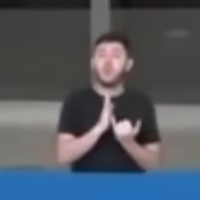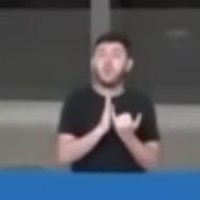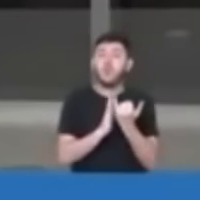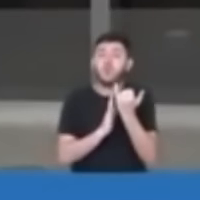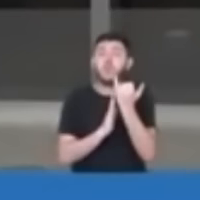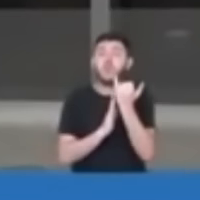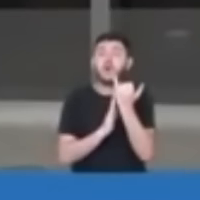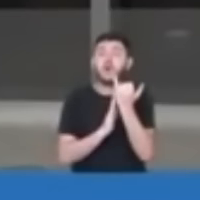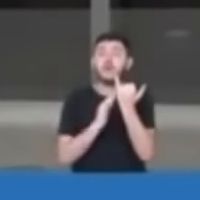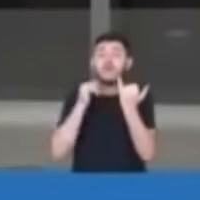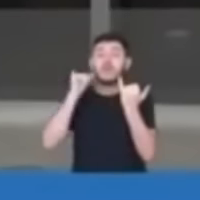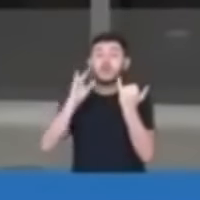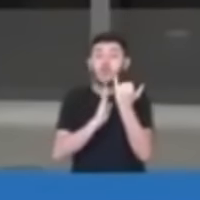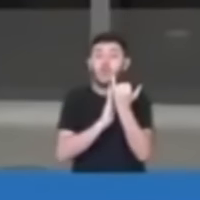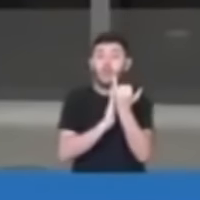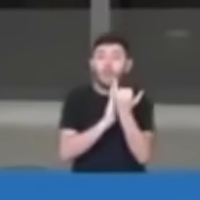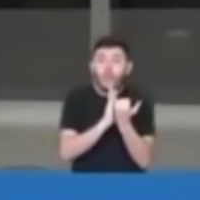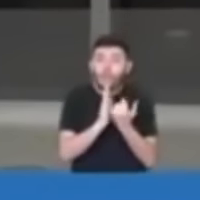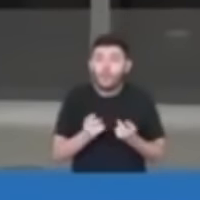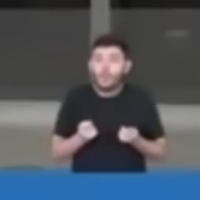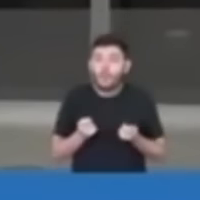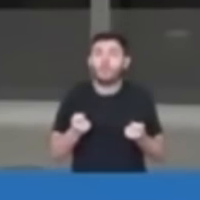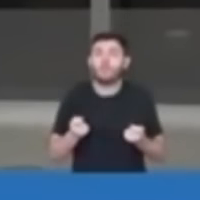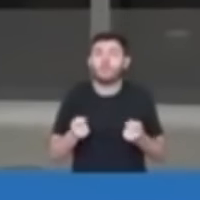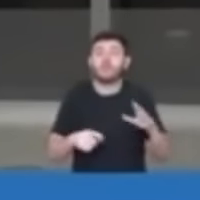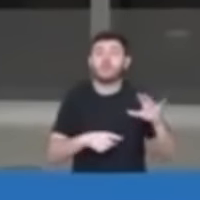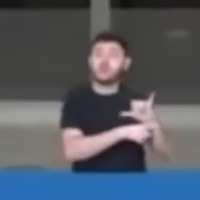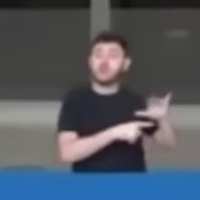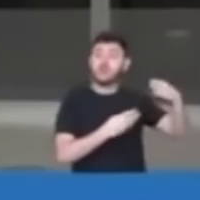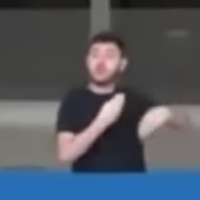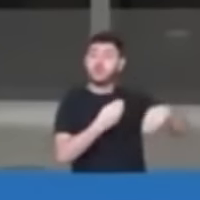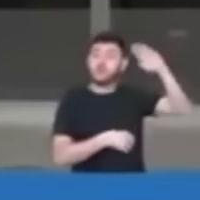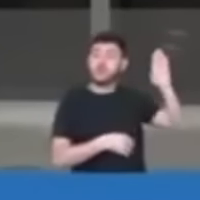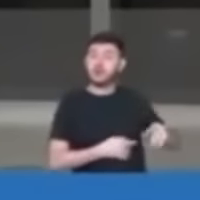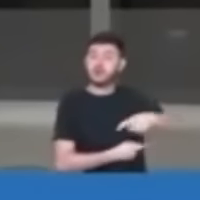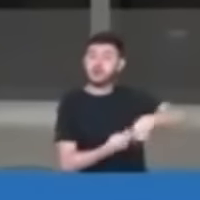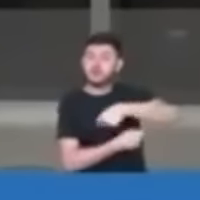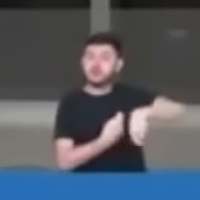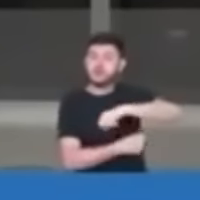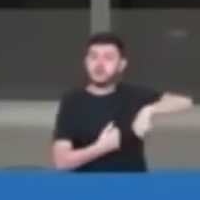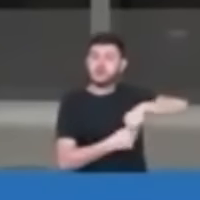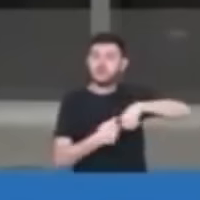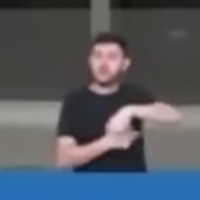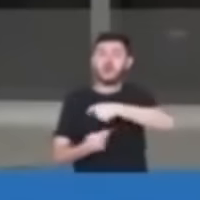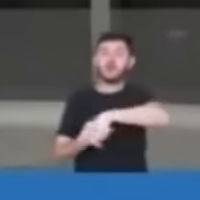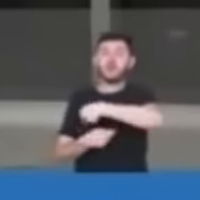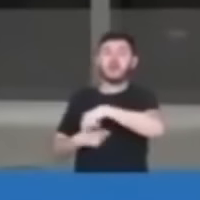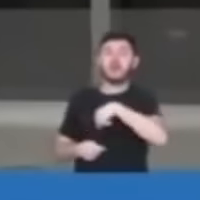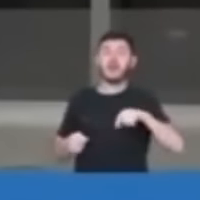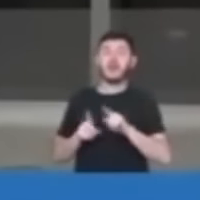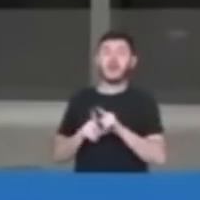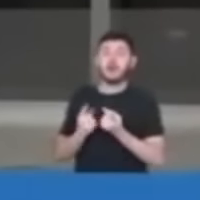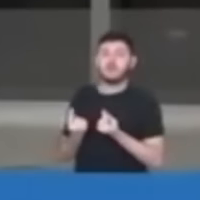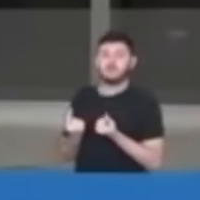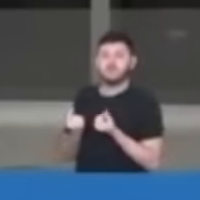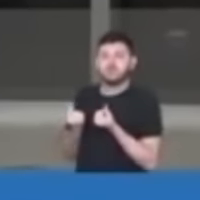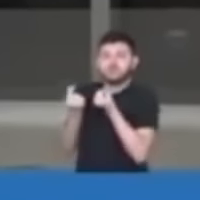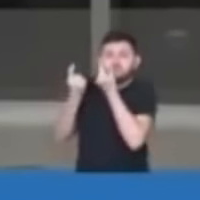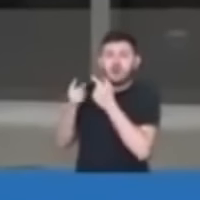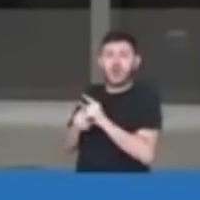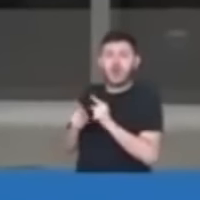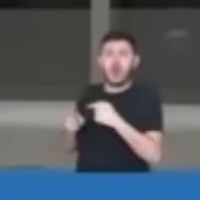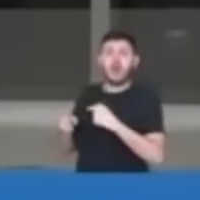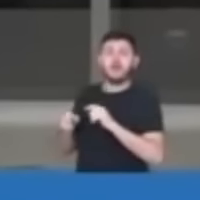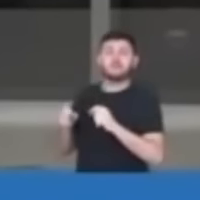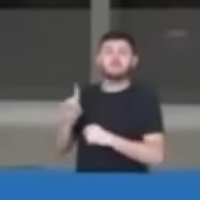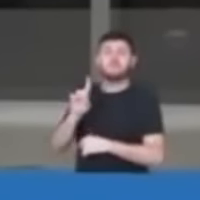deixou legados gravíssimos para a economia brasileira. Virou para uma economia rentista, neoliberal, de âncora cambial, onde as importações